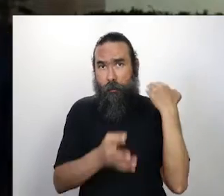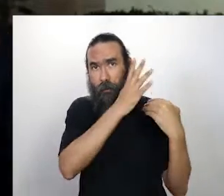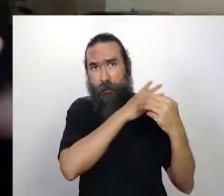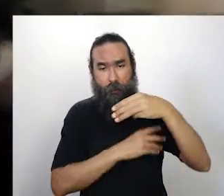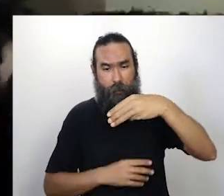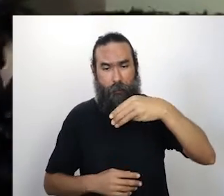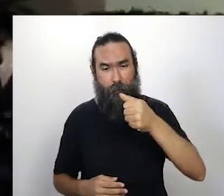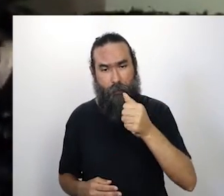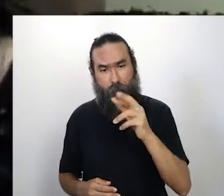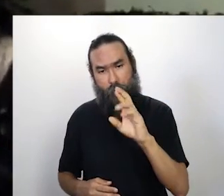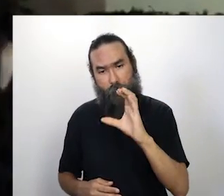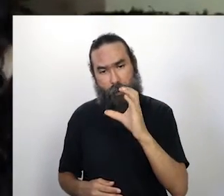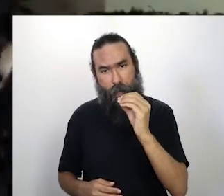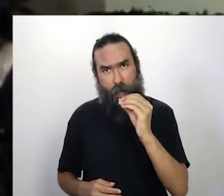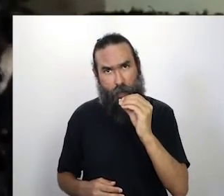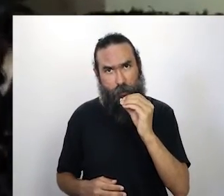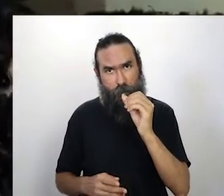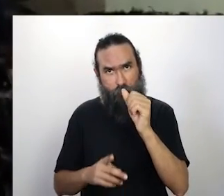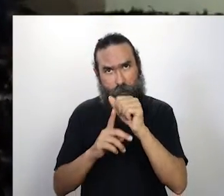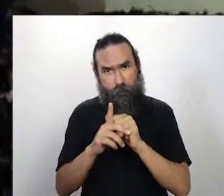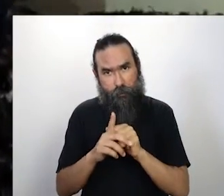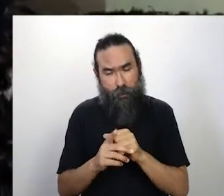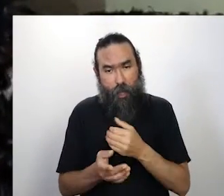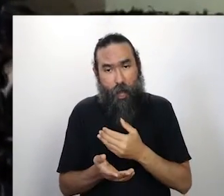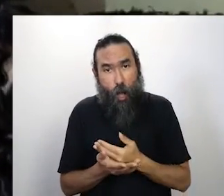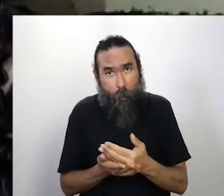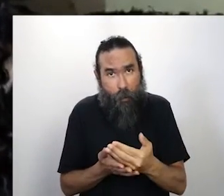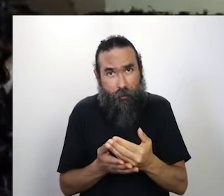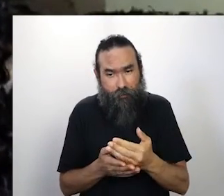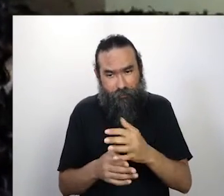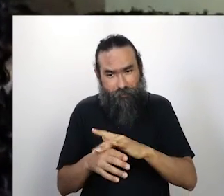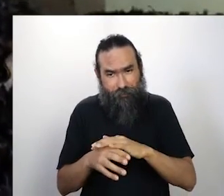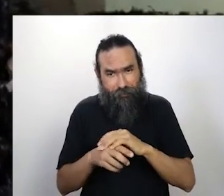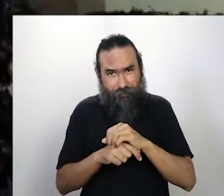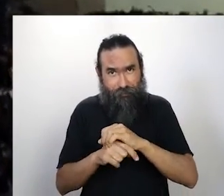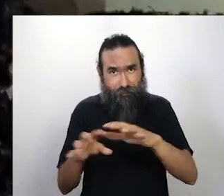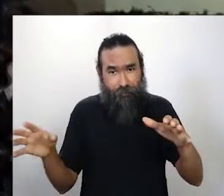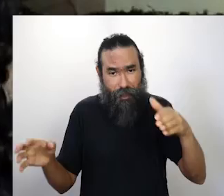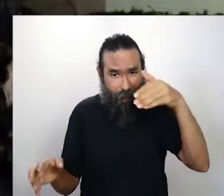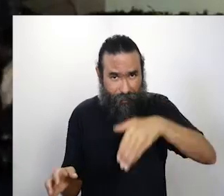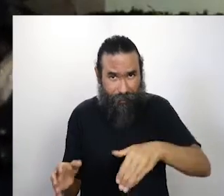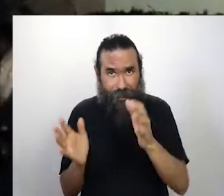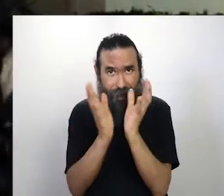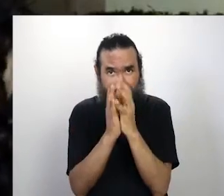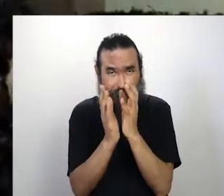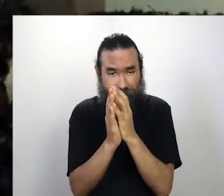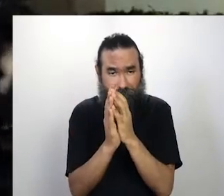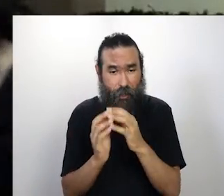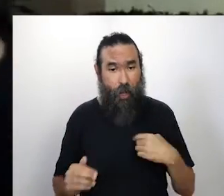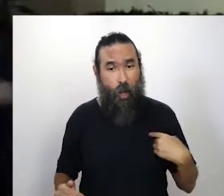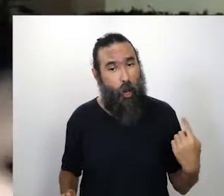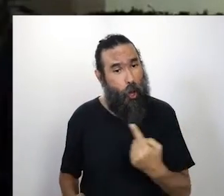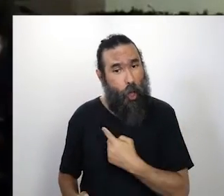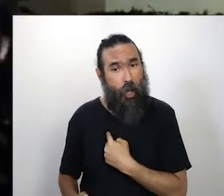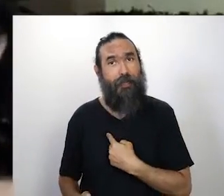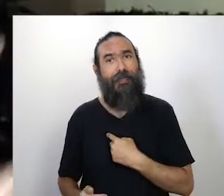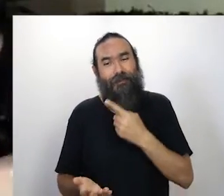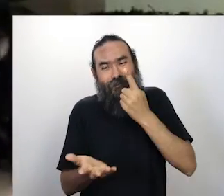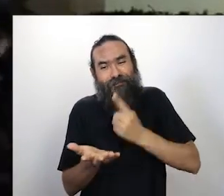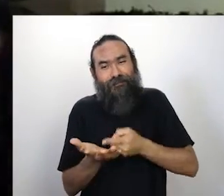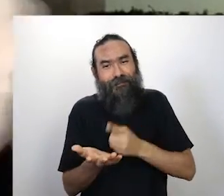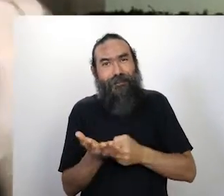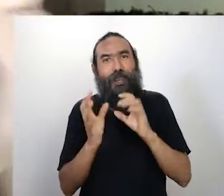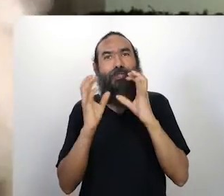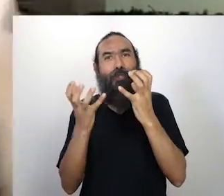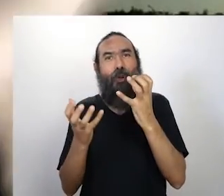começou todo esse Zunzunzun, pelo menos por aqui pelo Recife, a gente tem um show marcado para o dia 13, a gente, quando eu falo, é Marcel